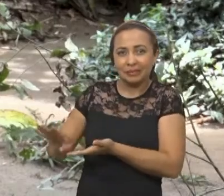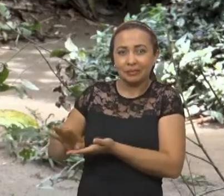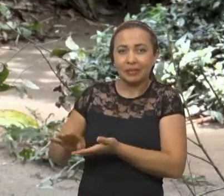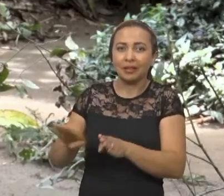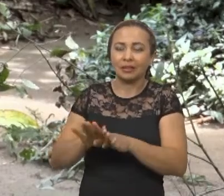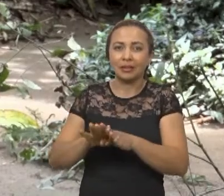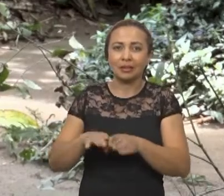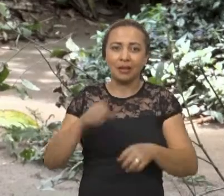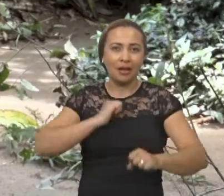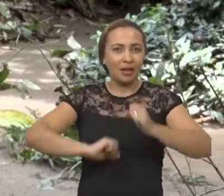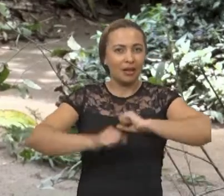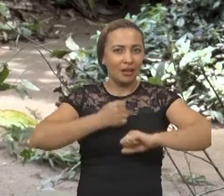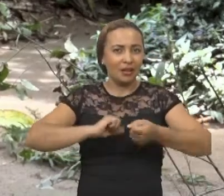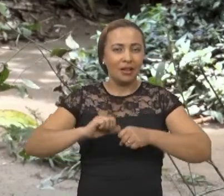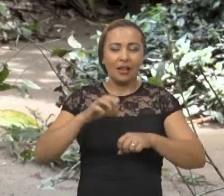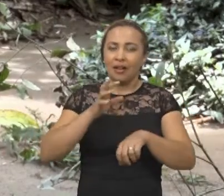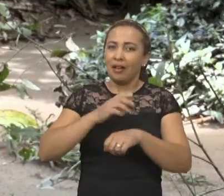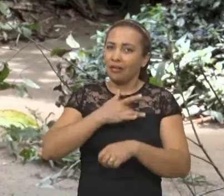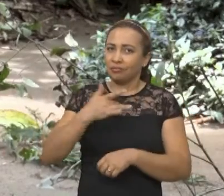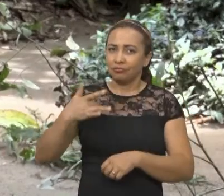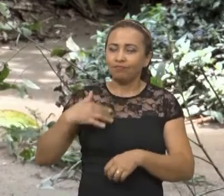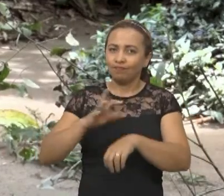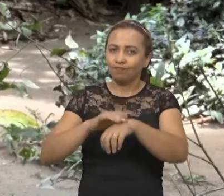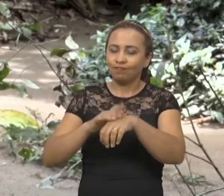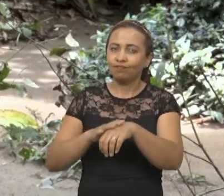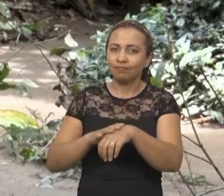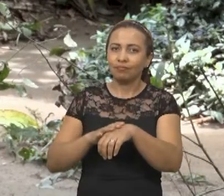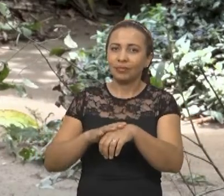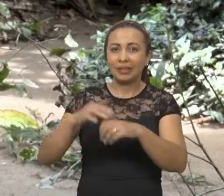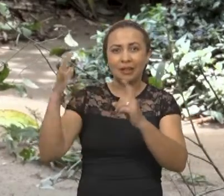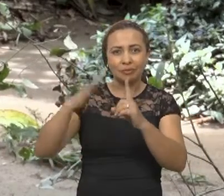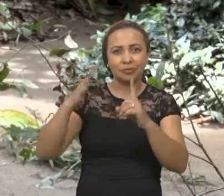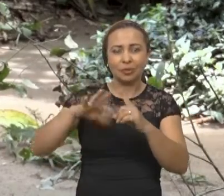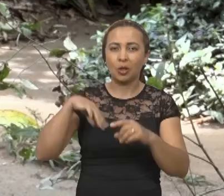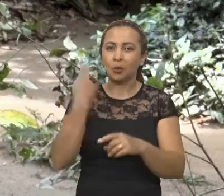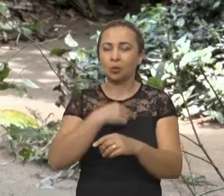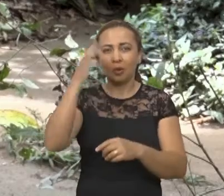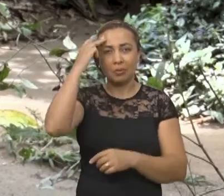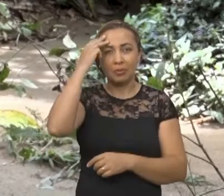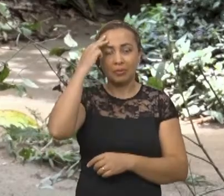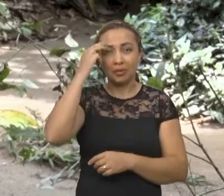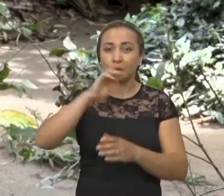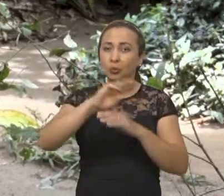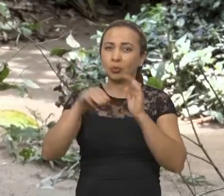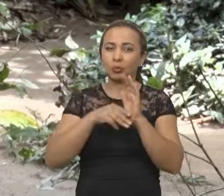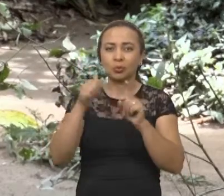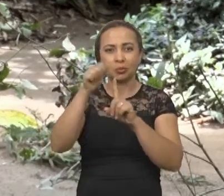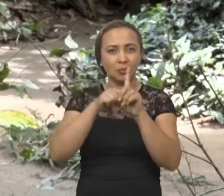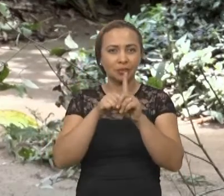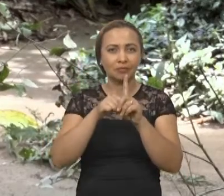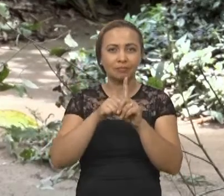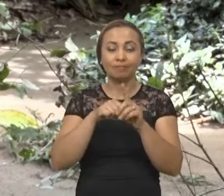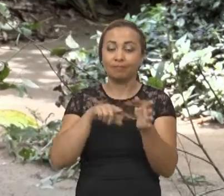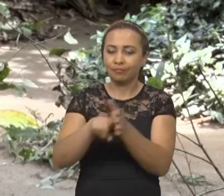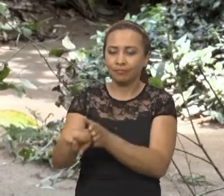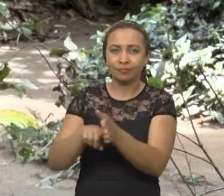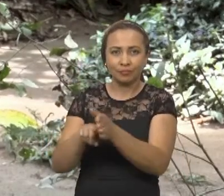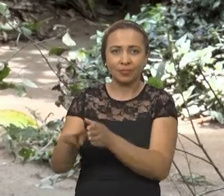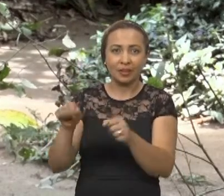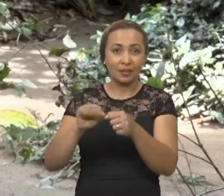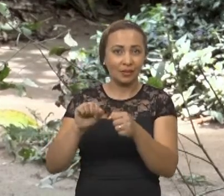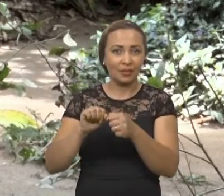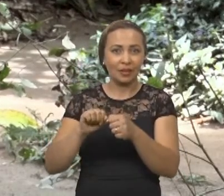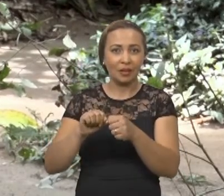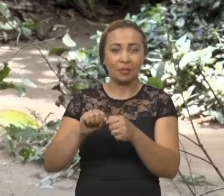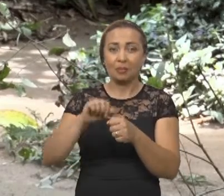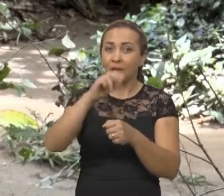ansiedade em relação à contaminação com a doença são alguns dos fatores que estão afetando a nossa mente nos últimos meses. Uma pesquisa